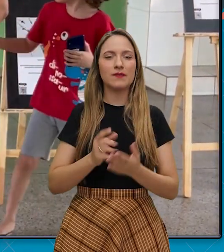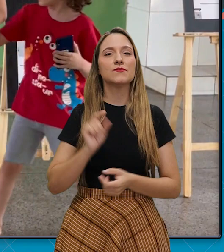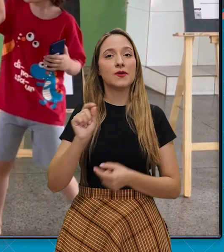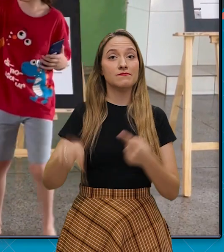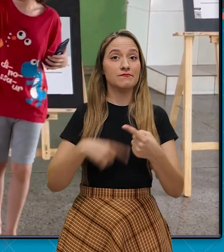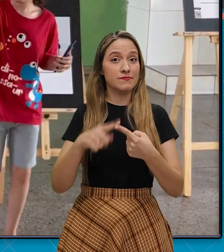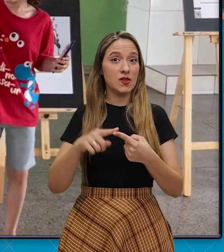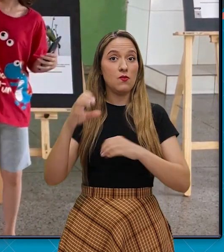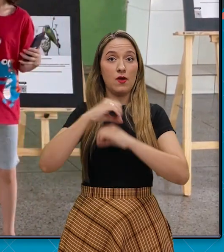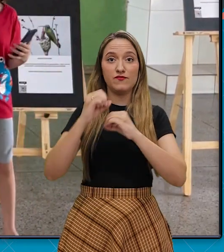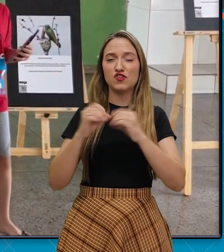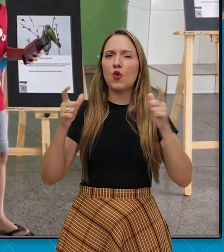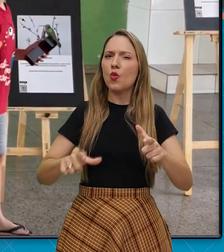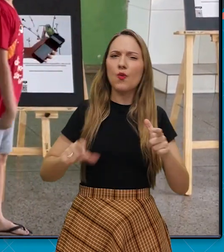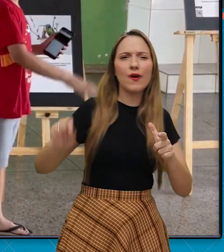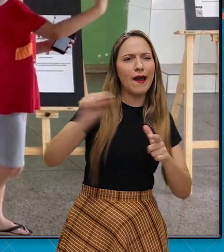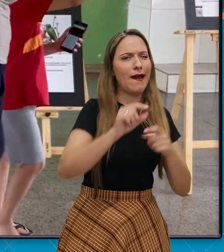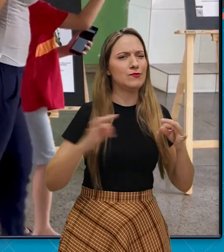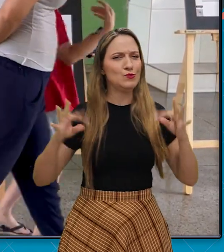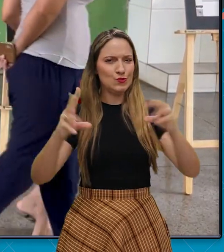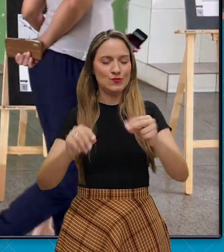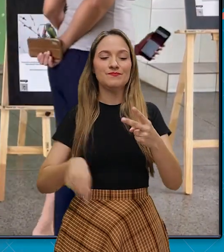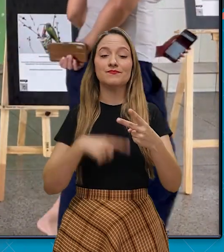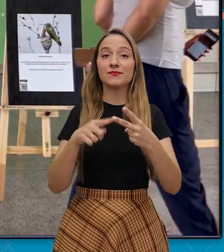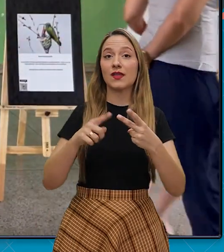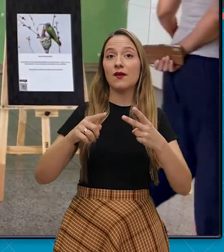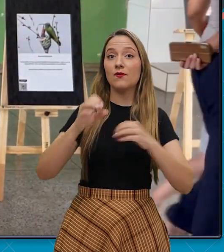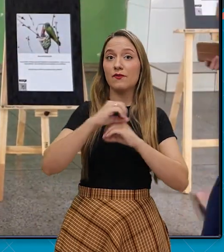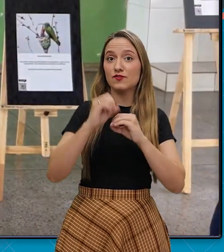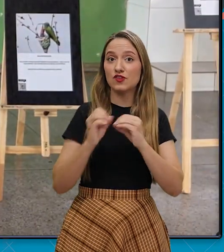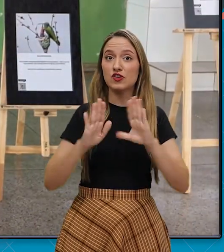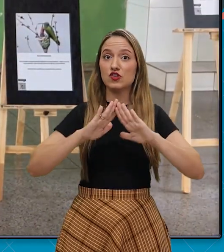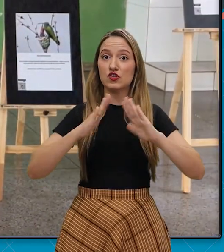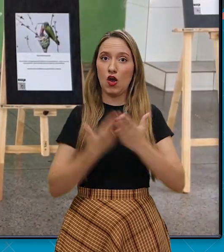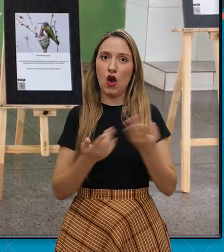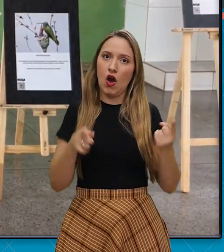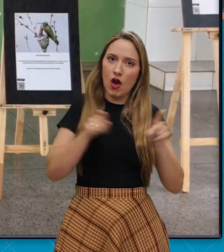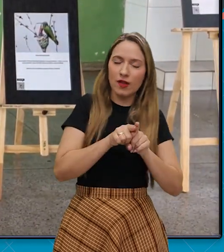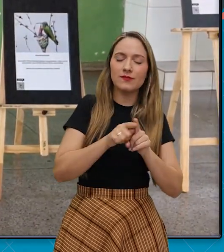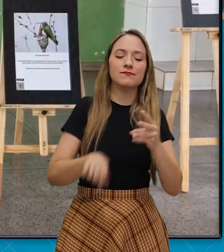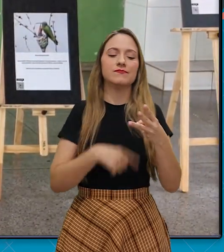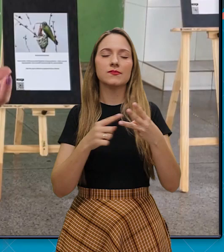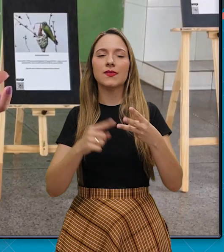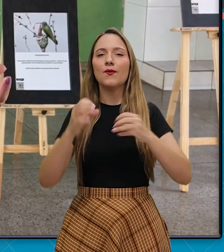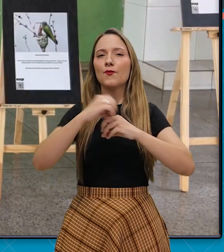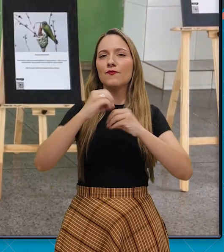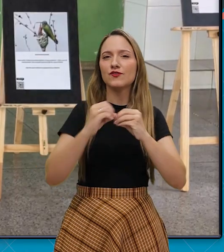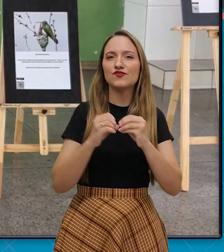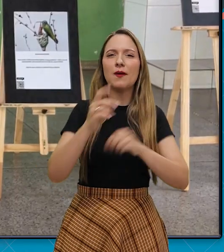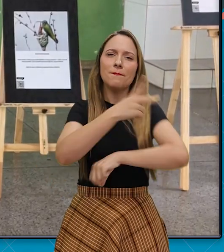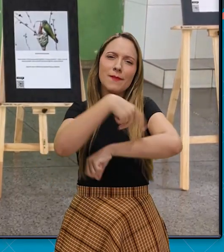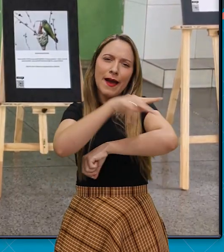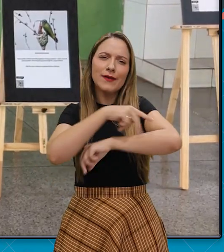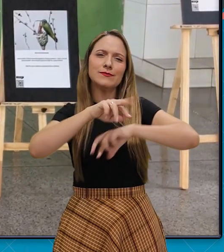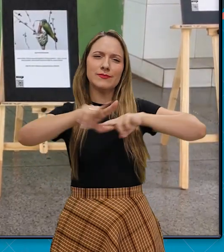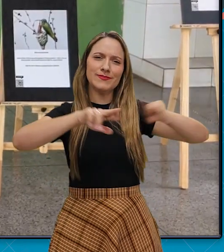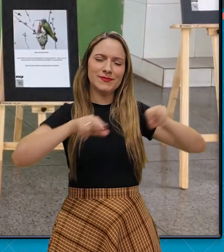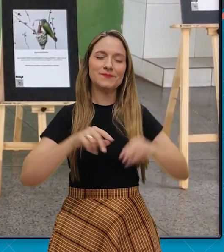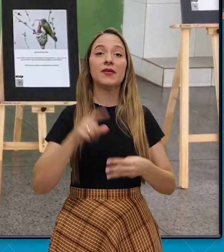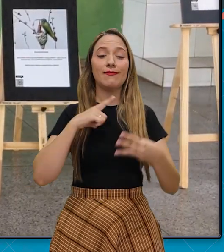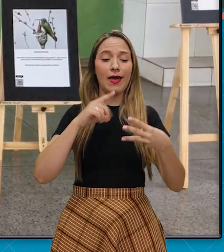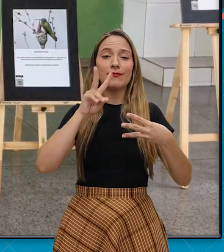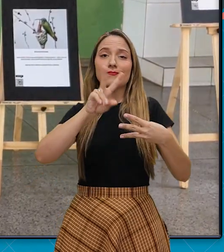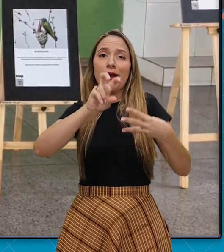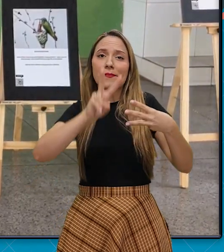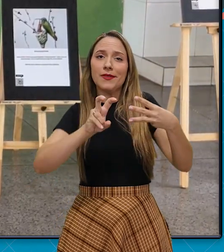FG em Todo Lugar, o FG com a escola e o FG nos parques. São projetos diversos que trabalham diversas áreas